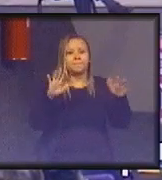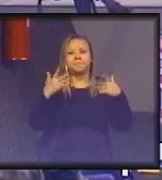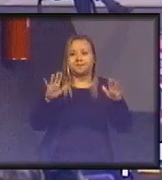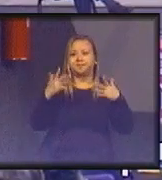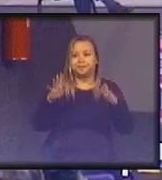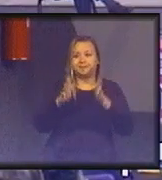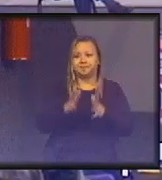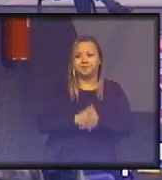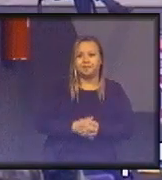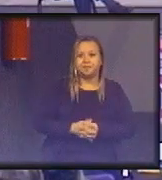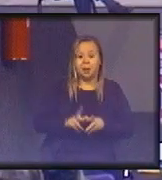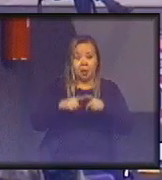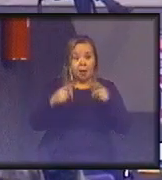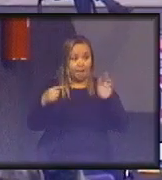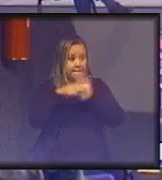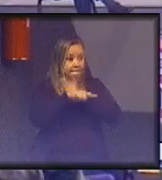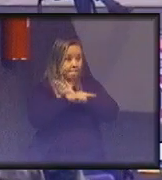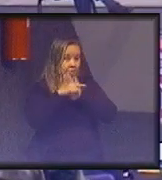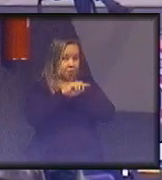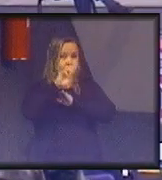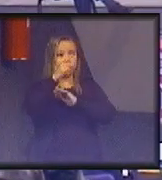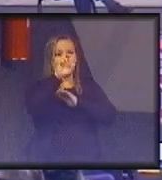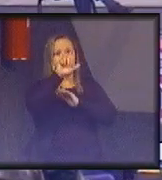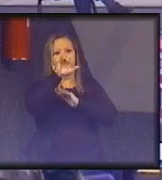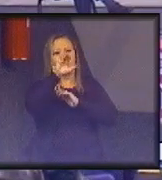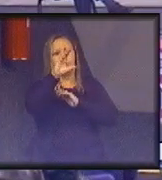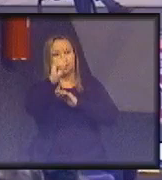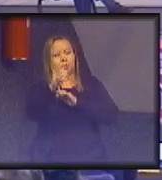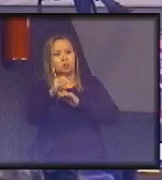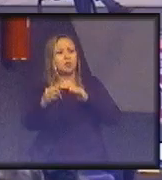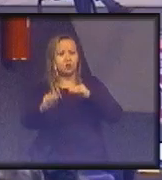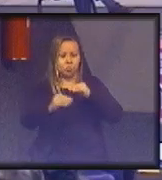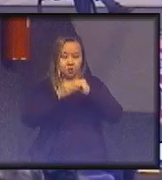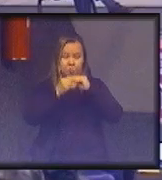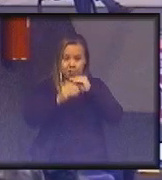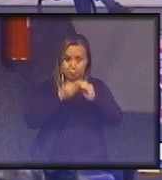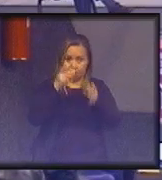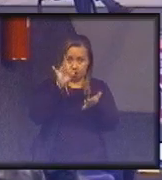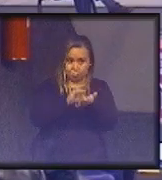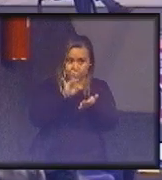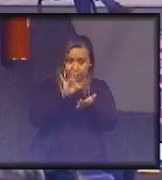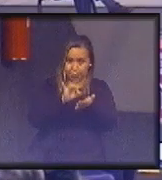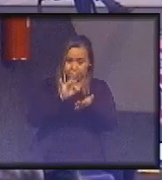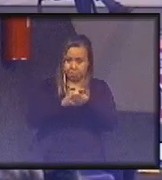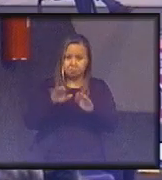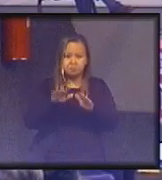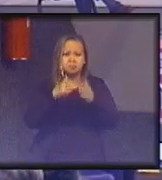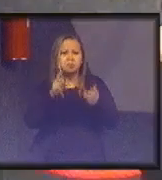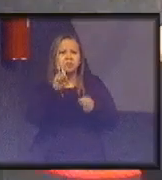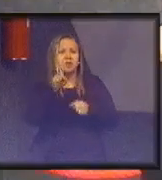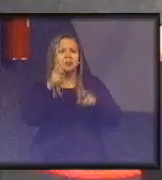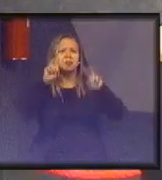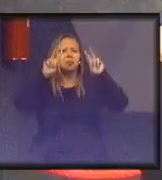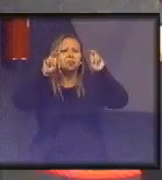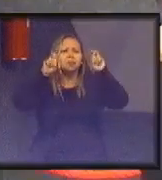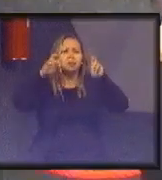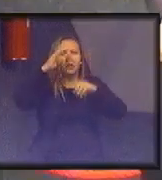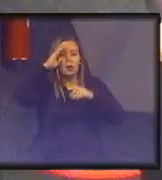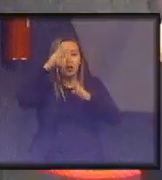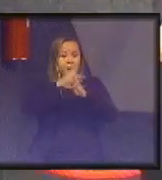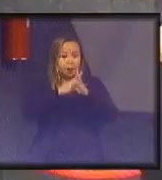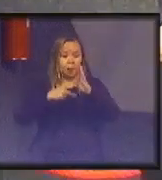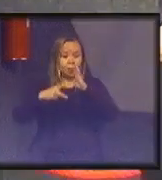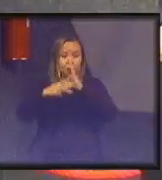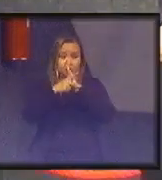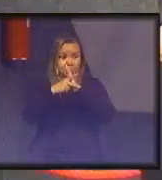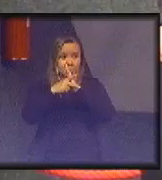Mais uma pergunta para o doutor Hélio, que é uma complementação, na verdade. Quais seriam as temáticas prioritárias para um